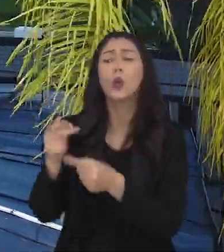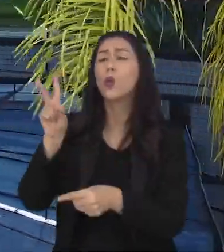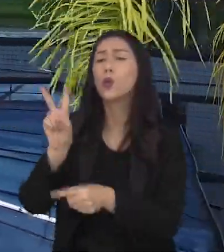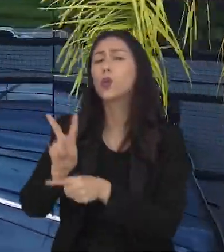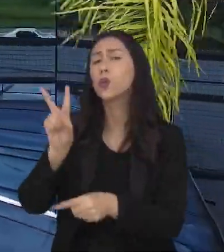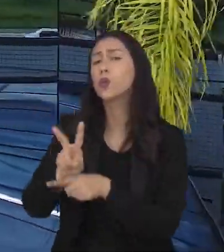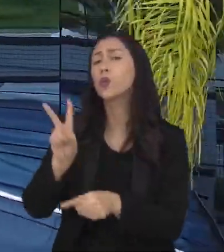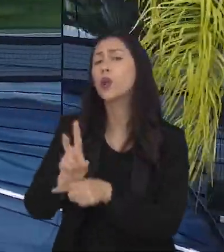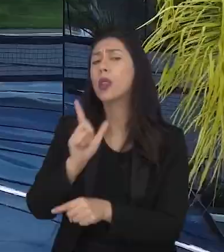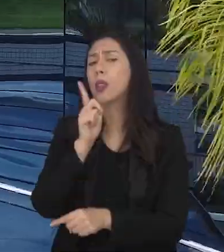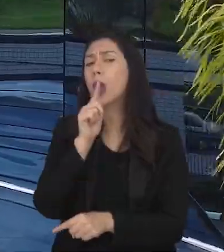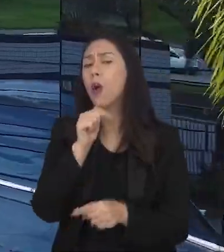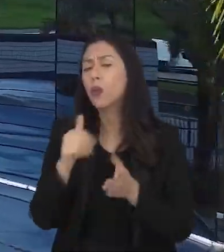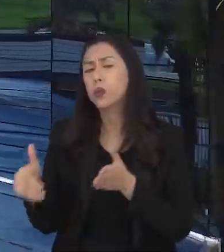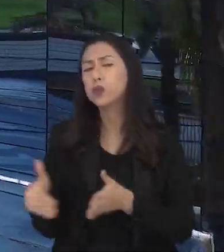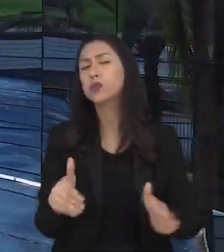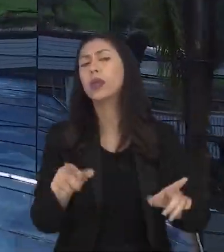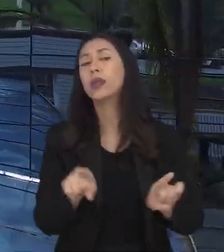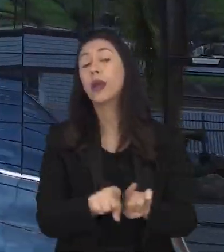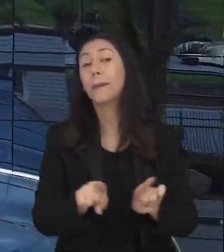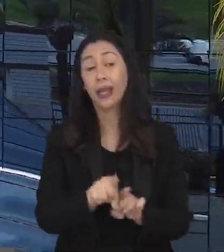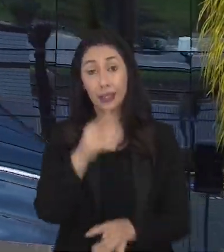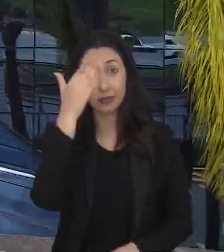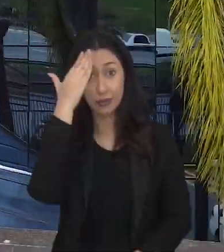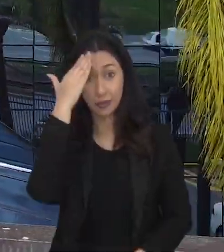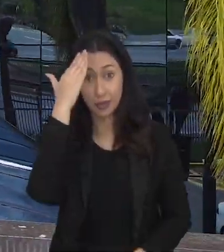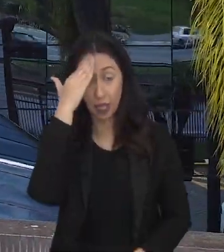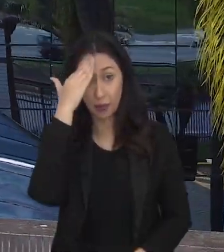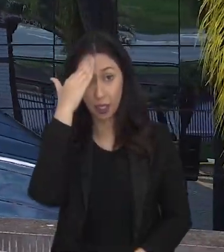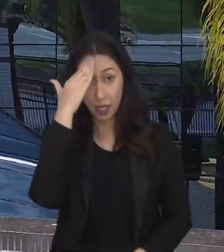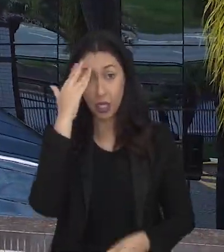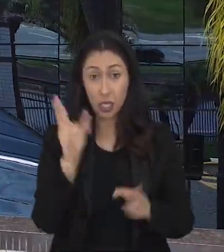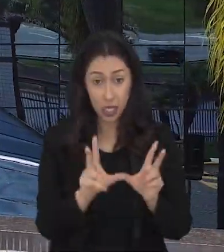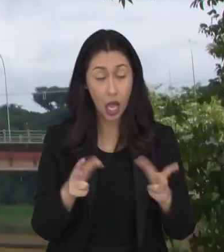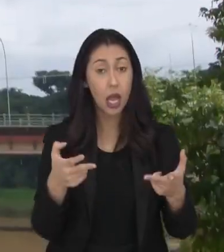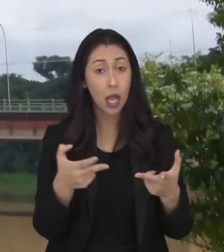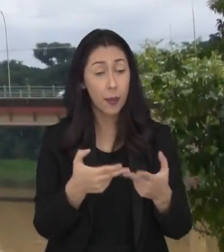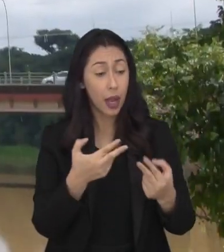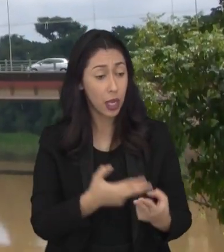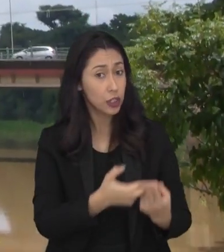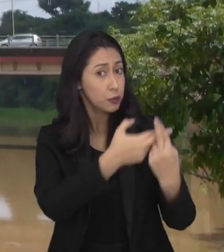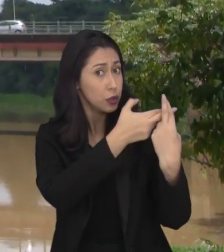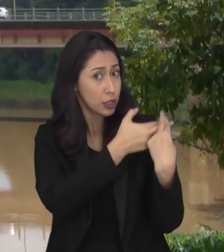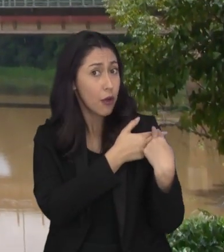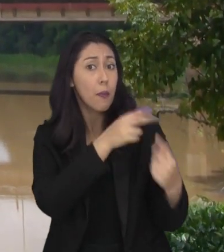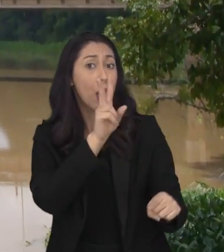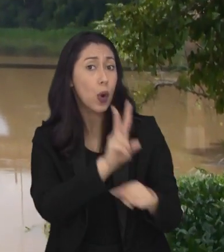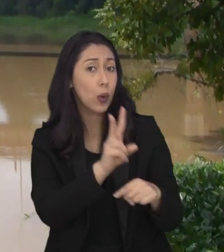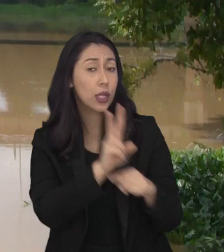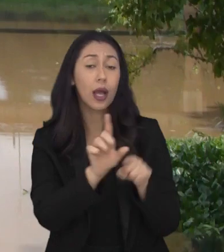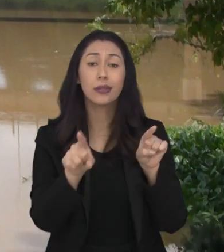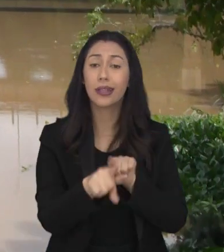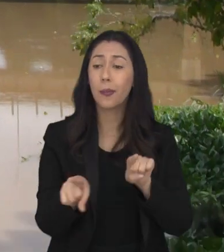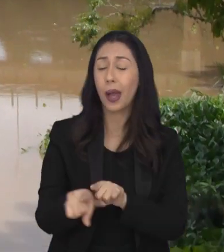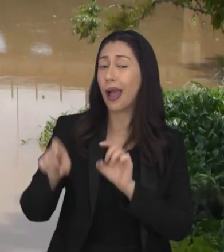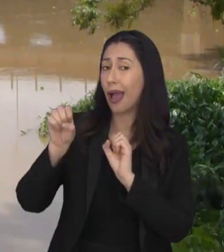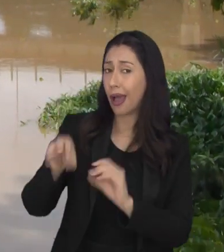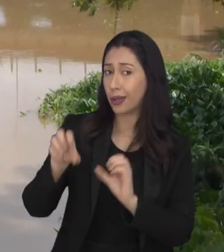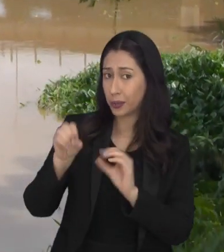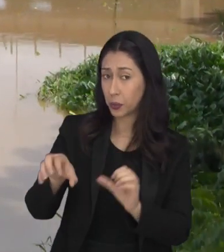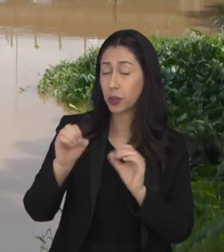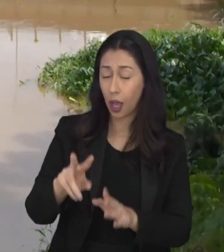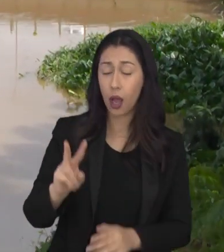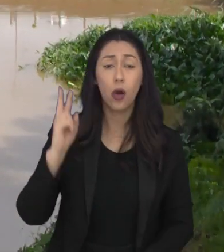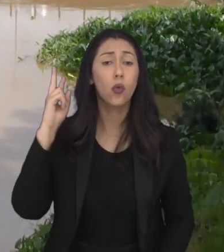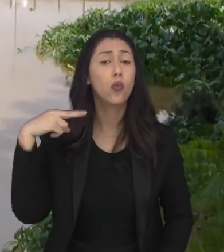preservação da bacia do Rio Paraíba do Sul e acredita no papel do poder público como agente de proteção e educação ambiental.